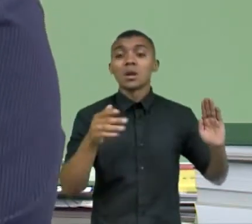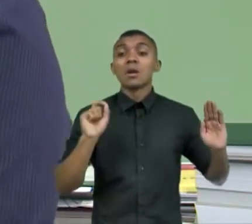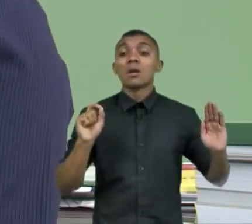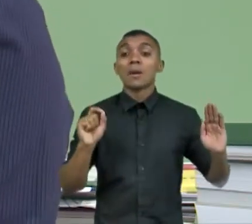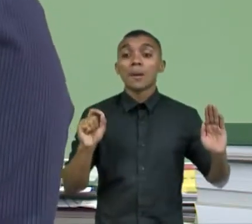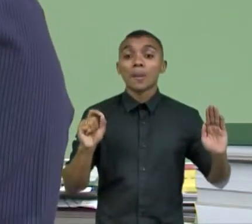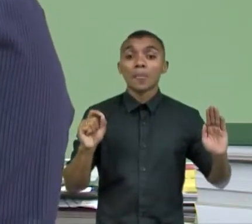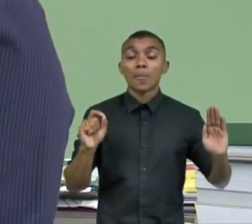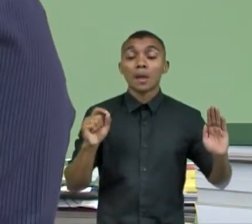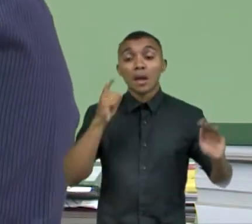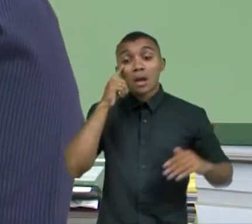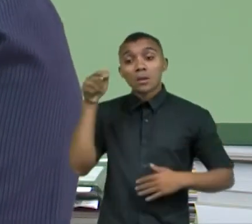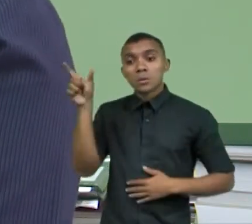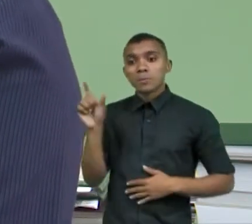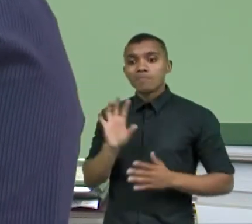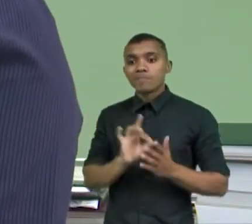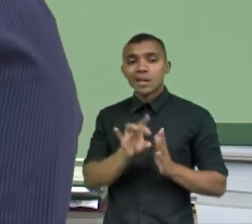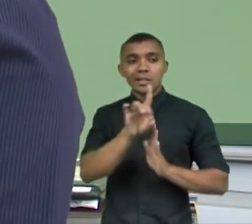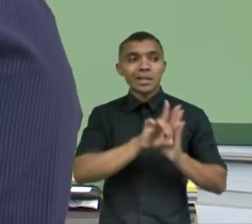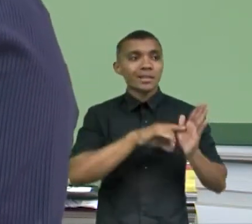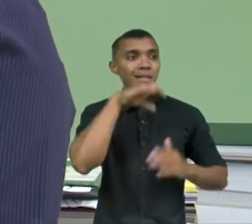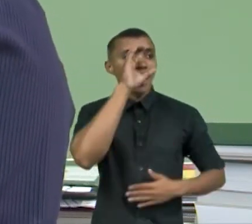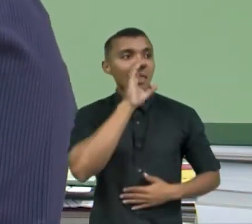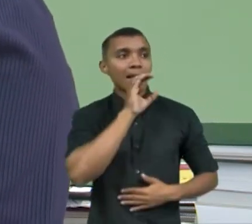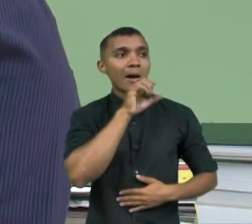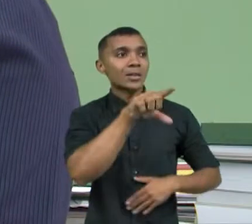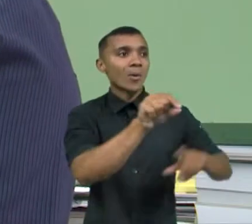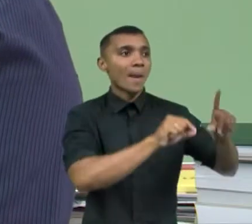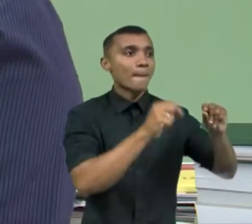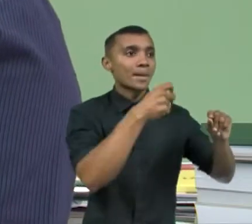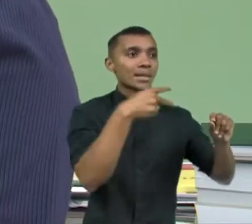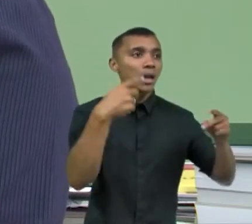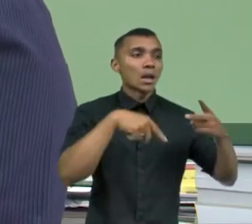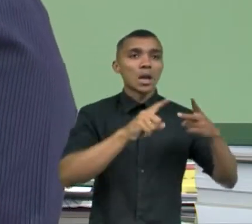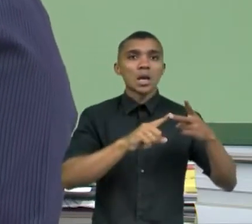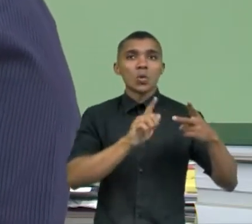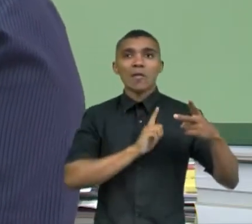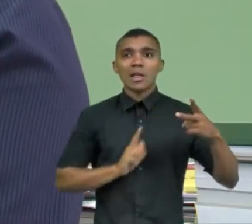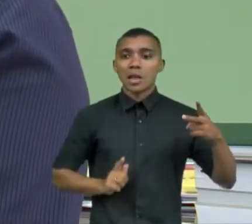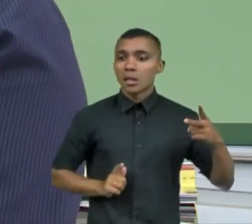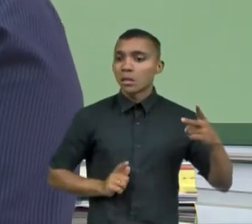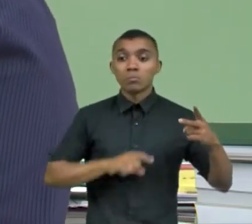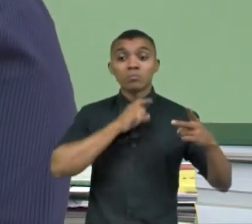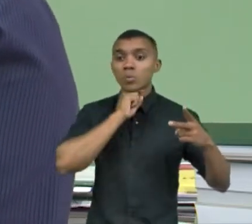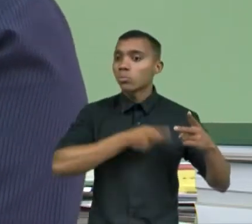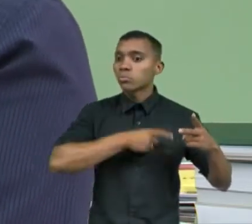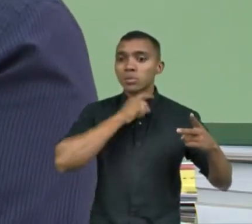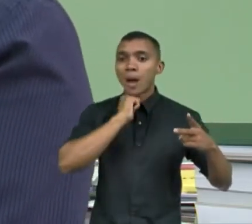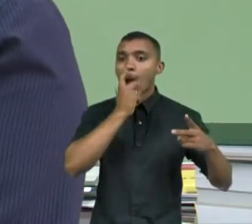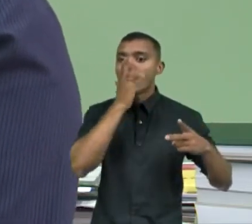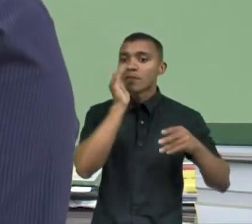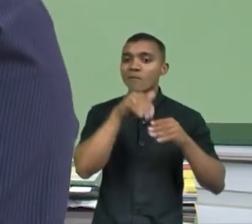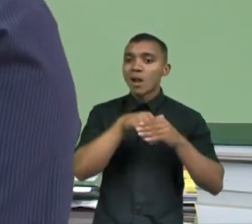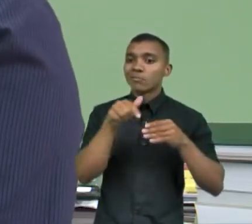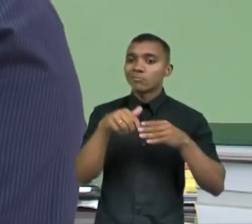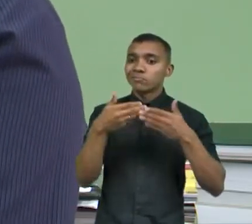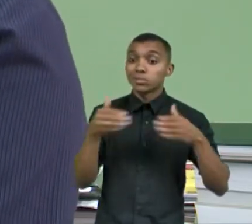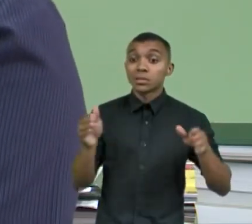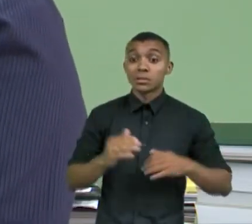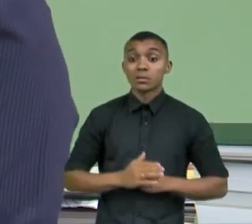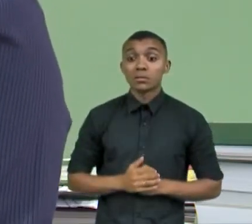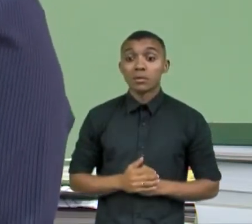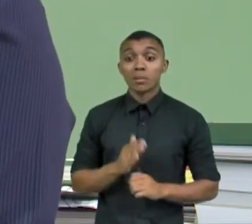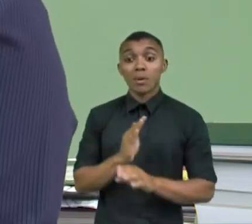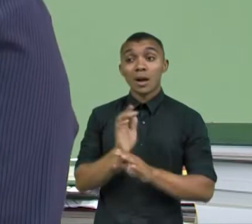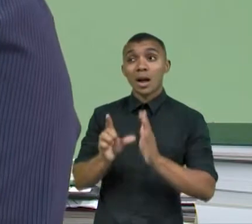cidadão o direito de votar para presidente, para governador e alguns prefeitos de capitais e de áreas que eram consideradas